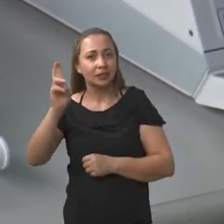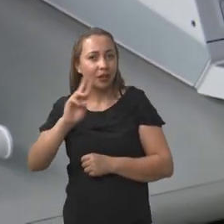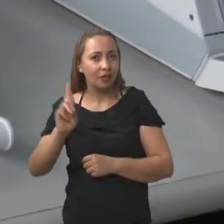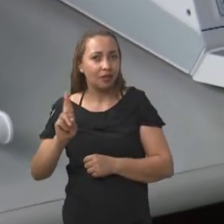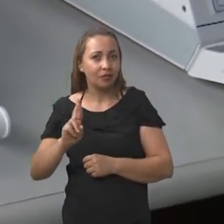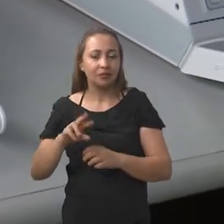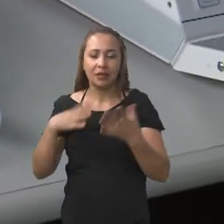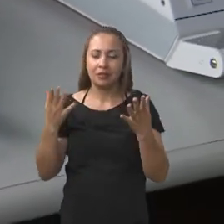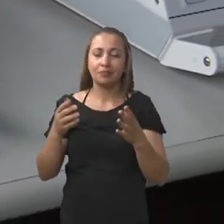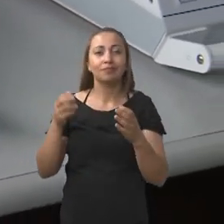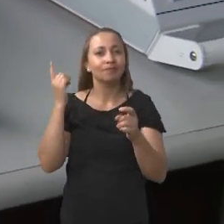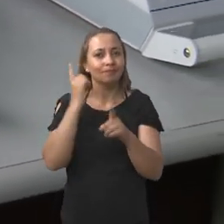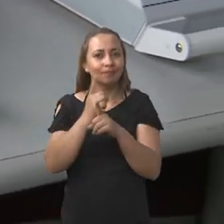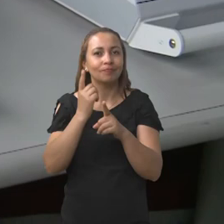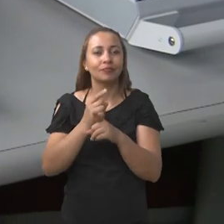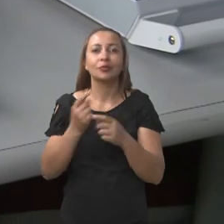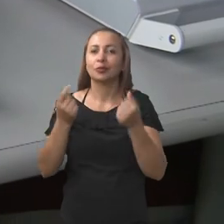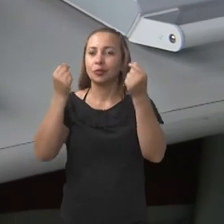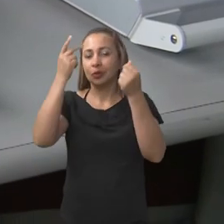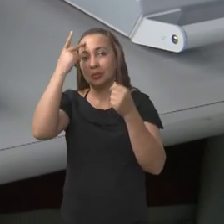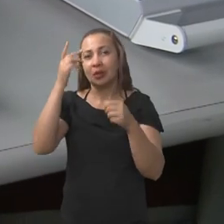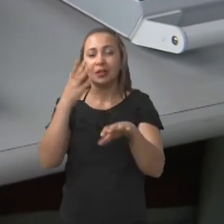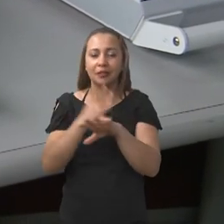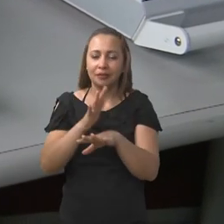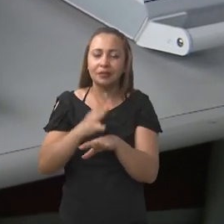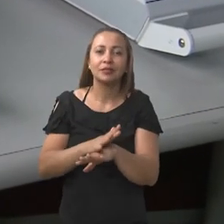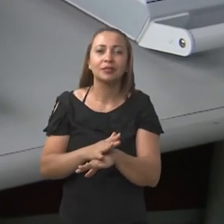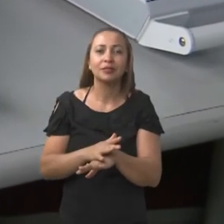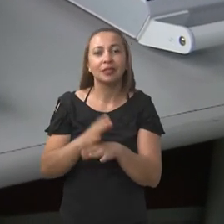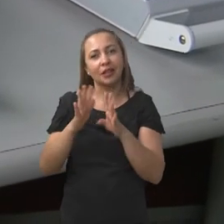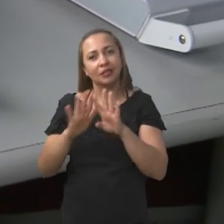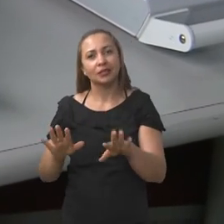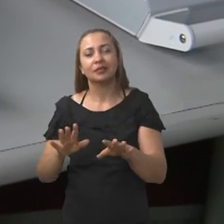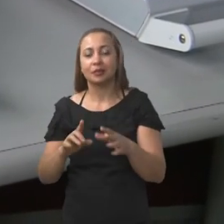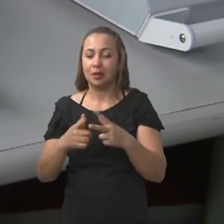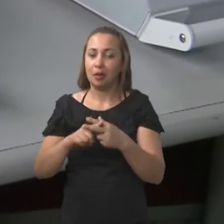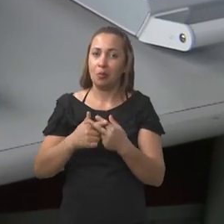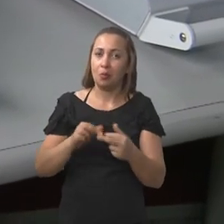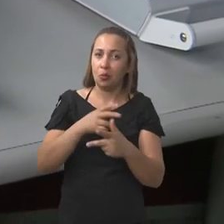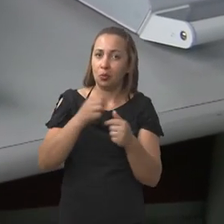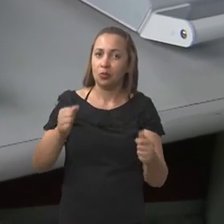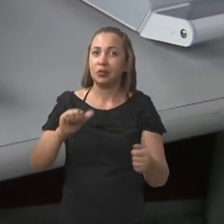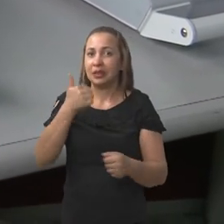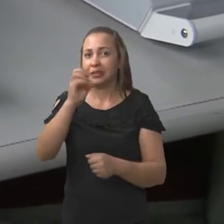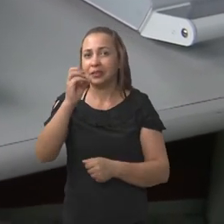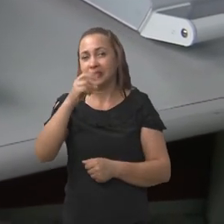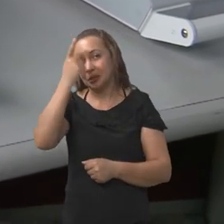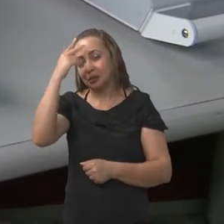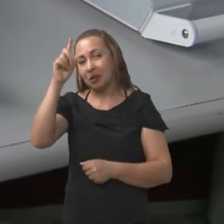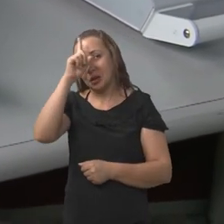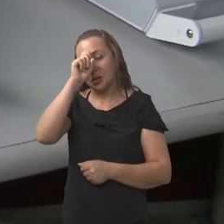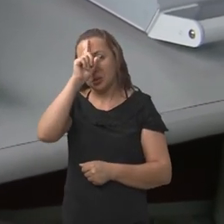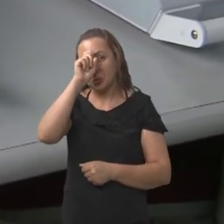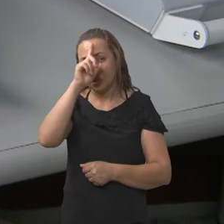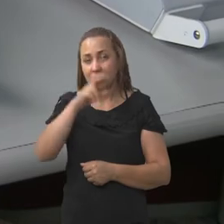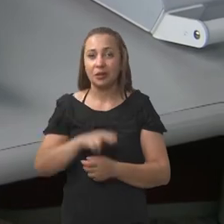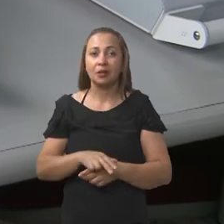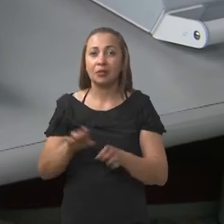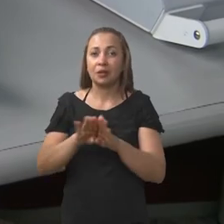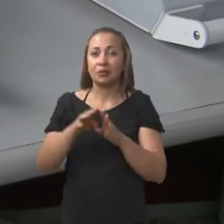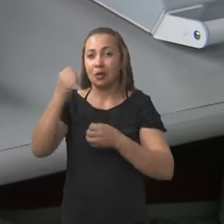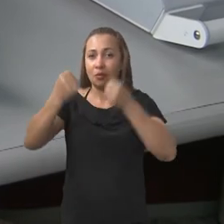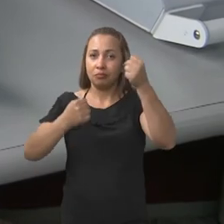atual é conseguir investimentos para que testes sejam feitos e assim a produção de 100 unidades para hospitais e